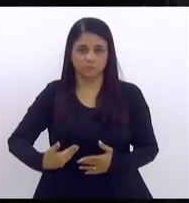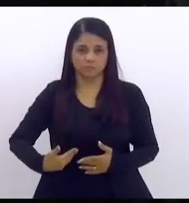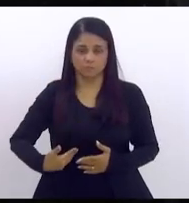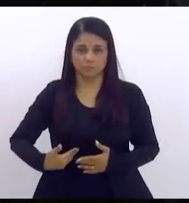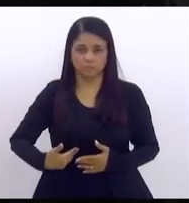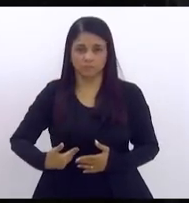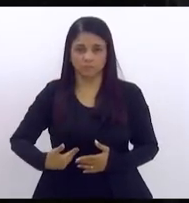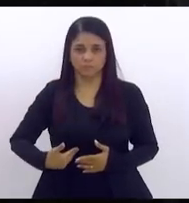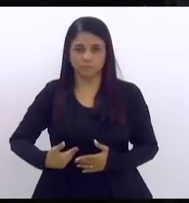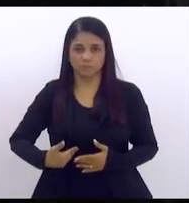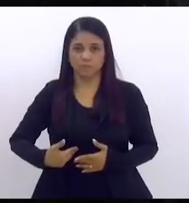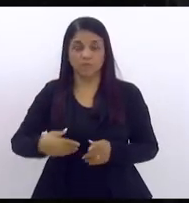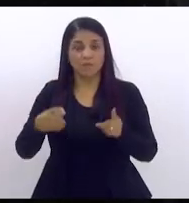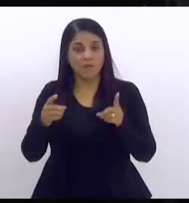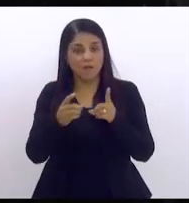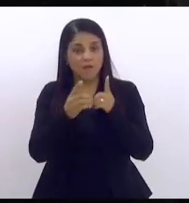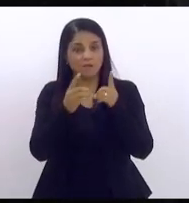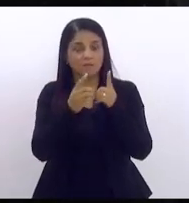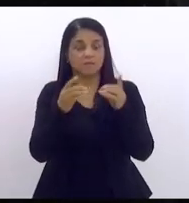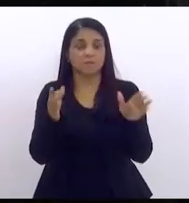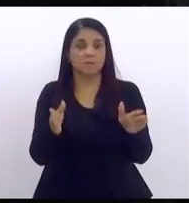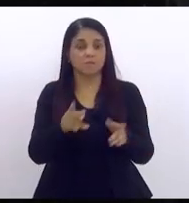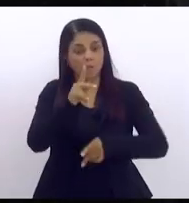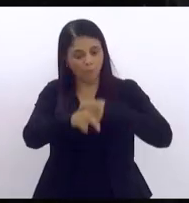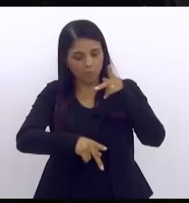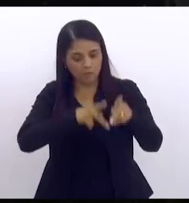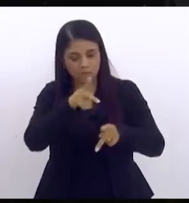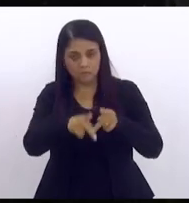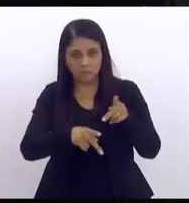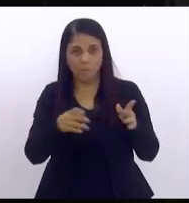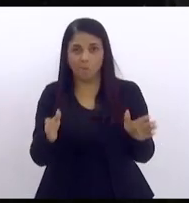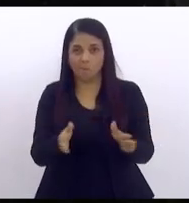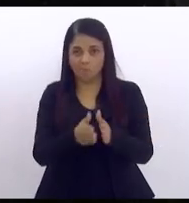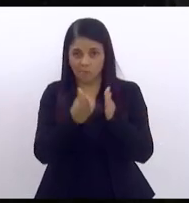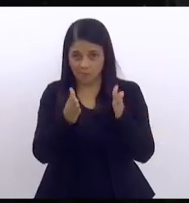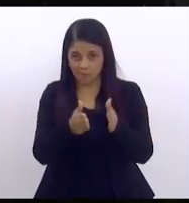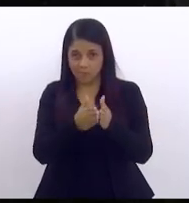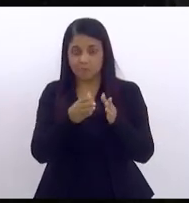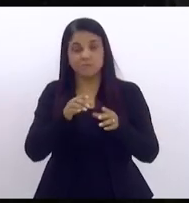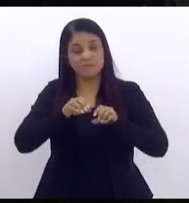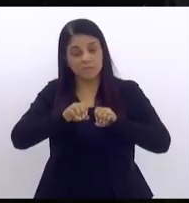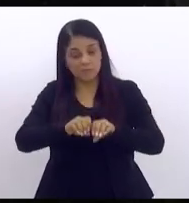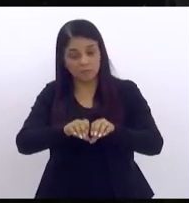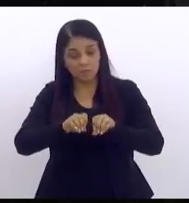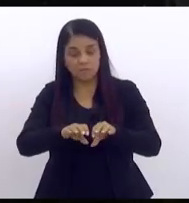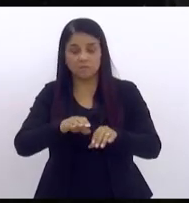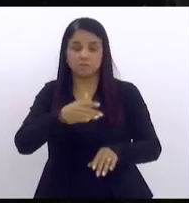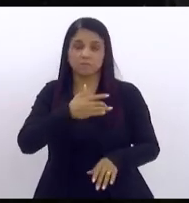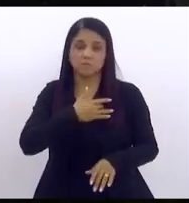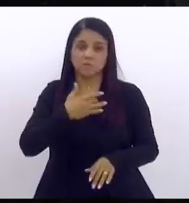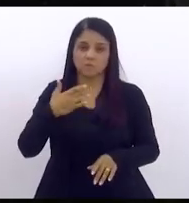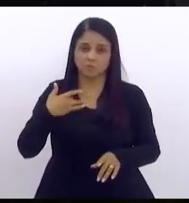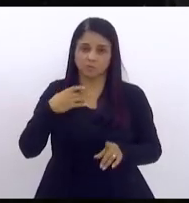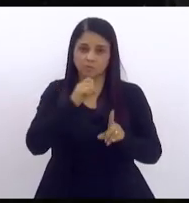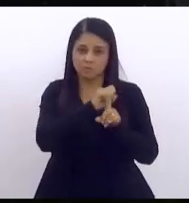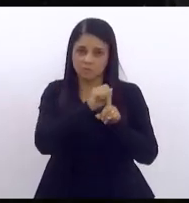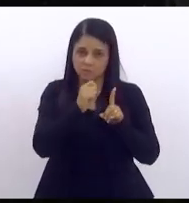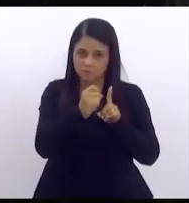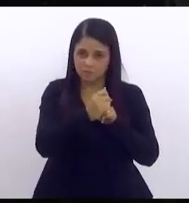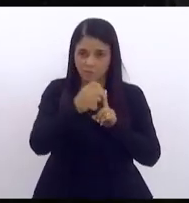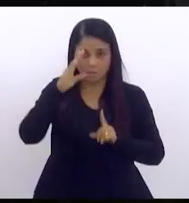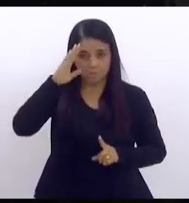que vai atender os mais necessitados principalmente na educação na saúde e na assistência social